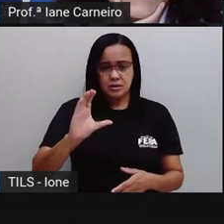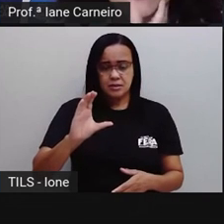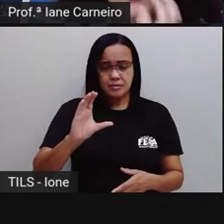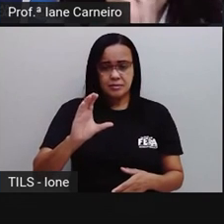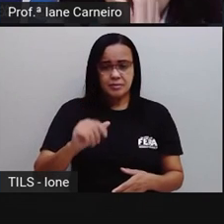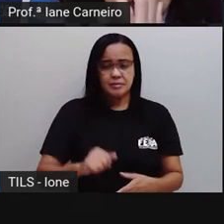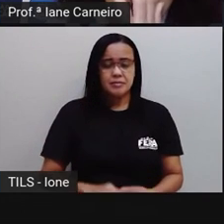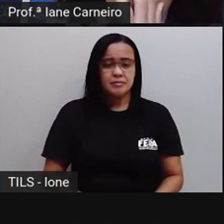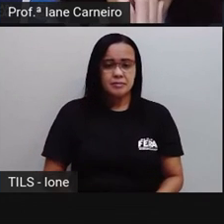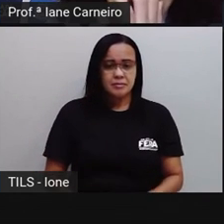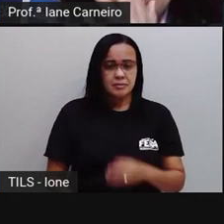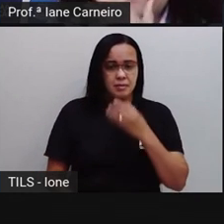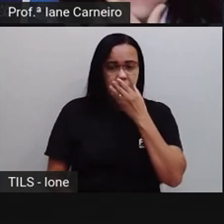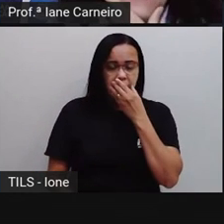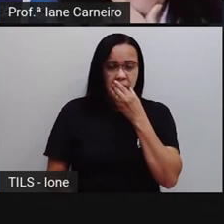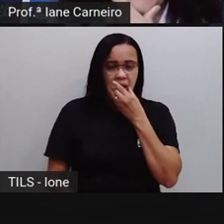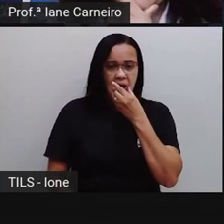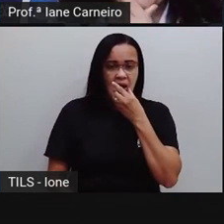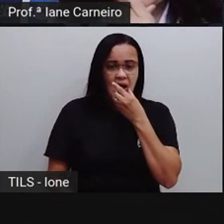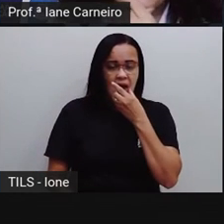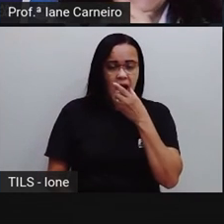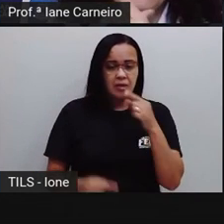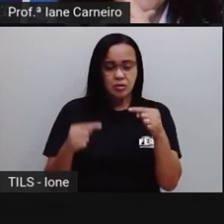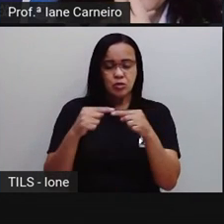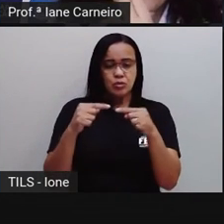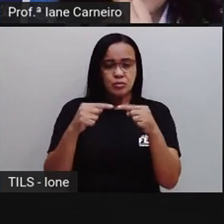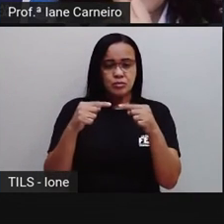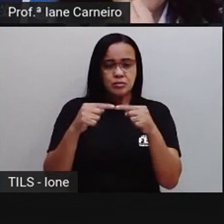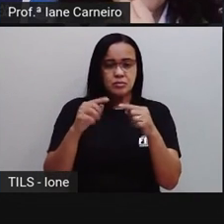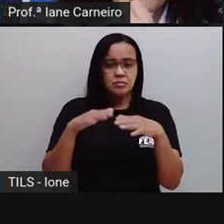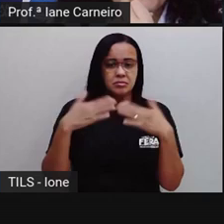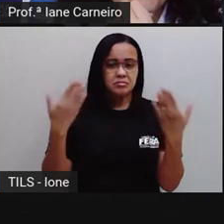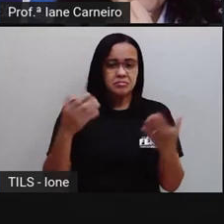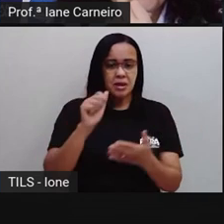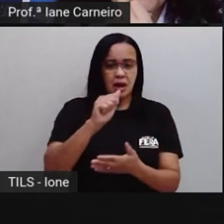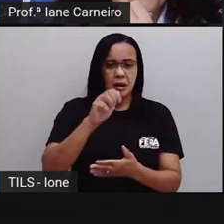laranja. Qual é a palavra? A, B ou C?